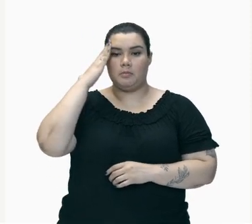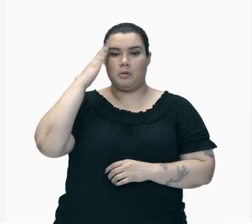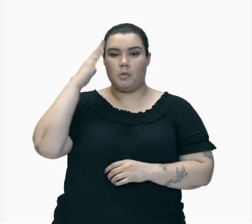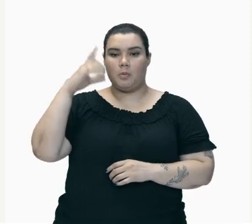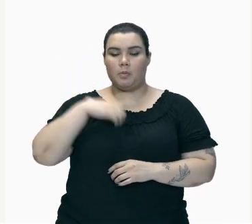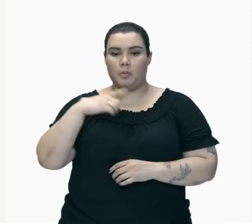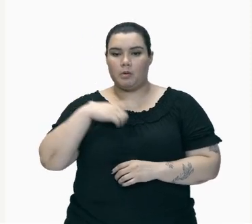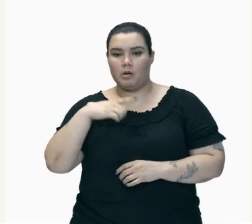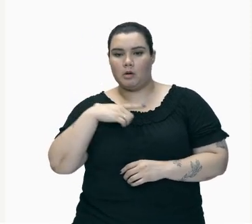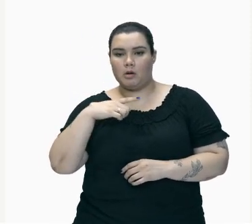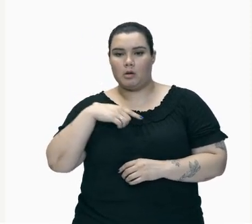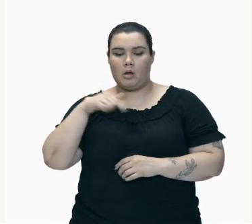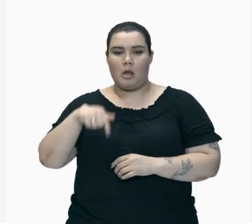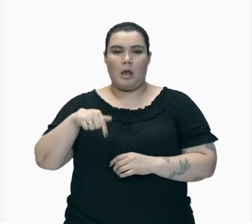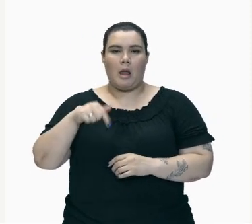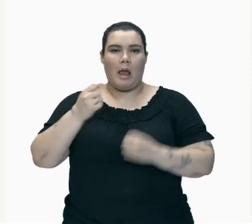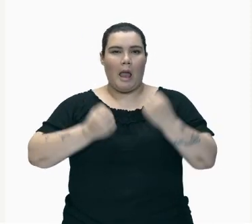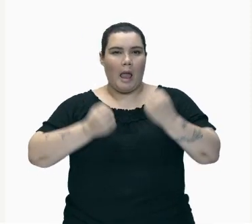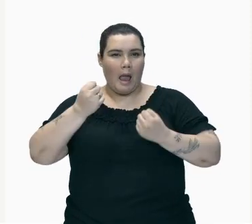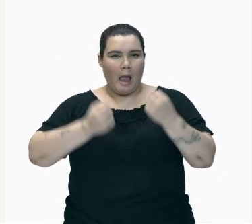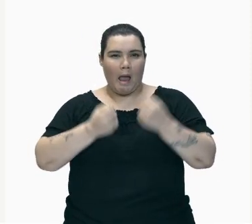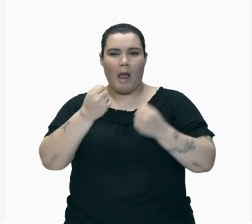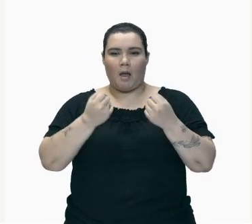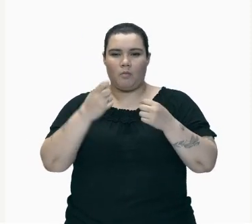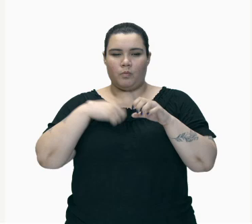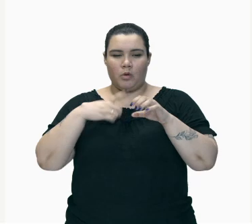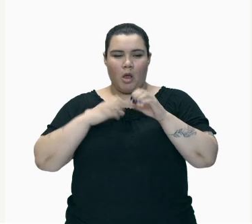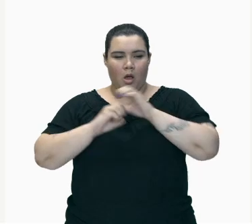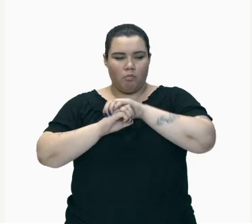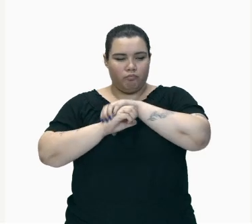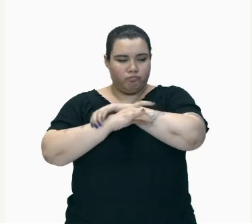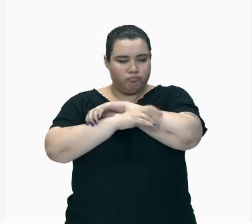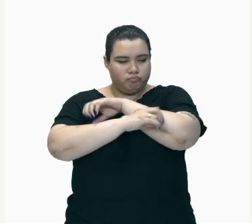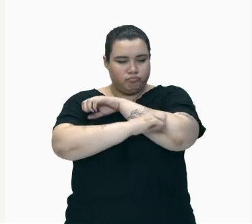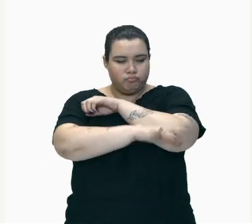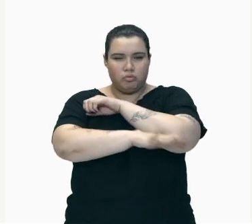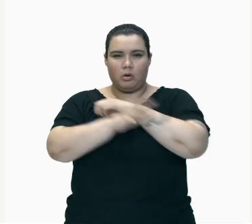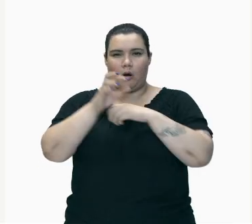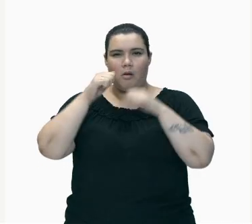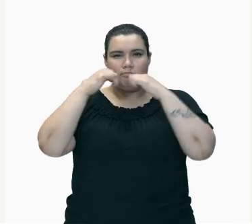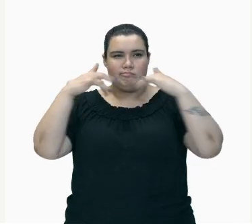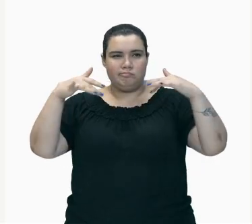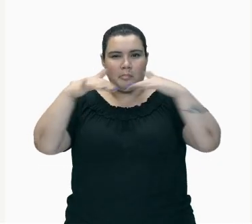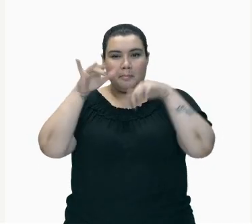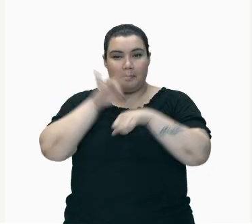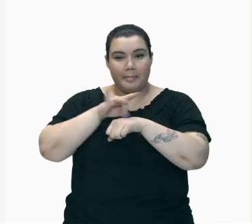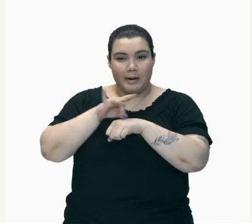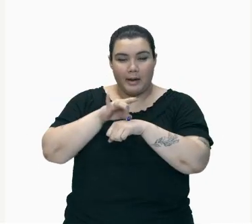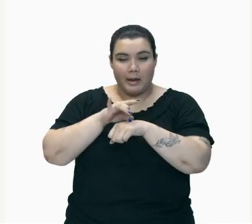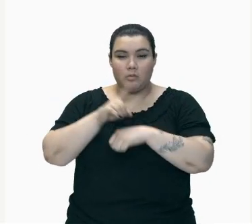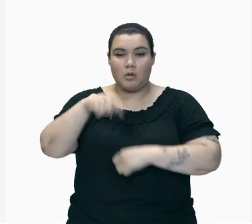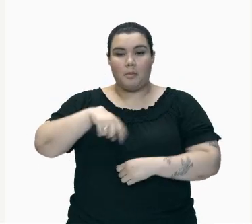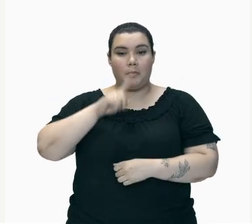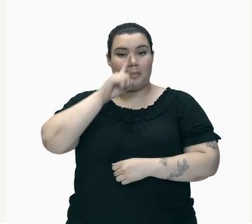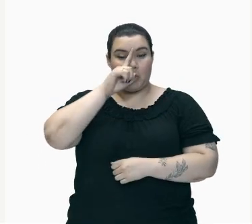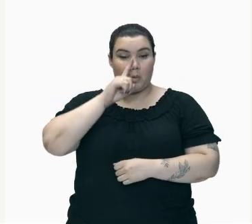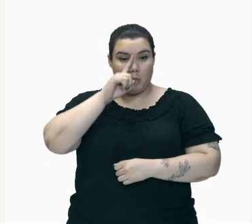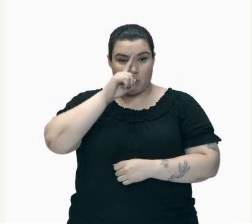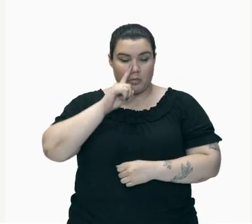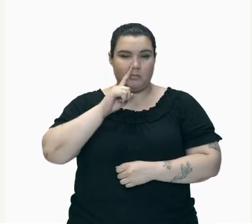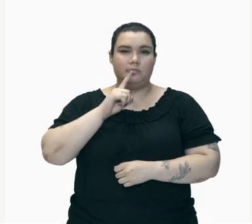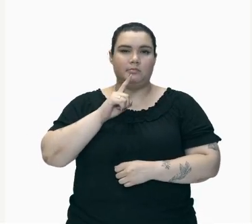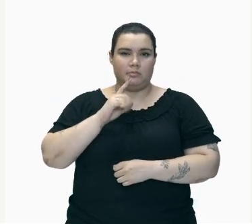Fumaça Do Carro Tá Preta Ele Tá Produzindo Ali Uma Substância Tóxica Pior Que